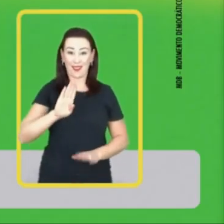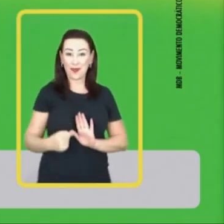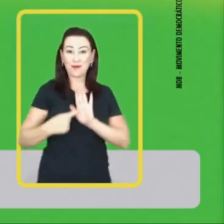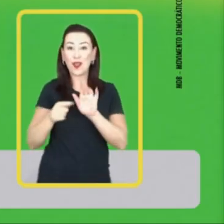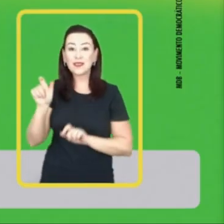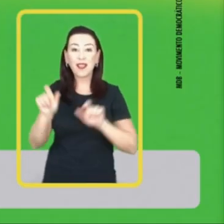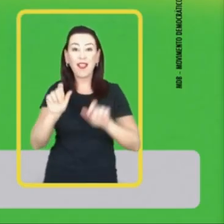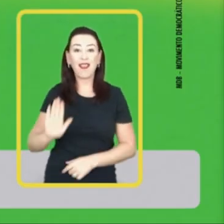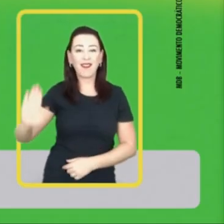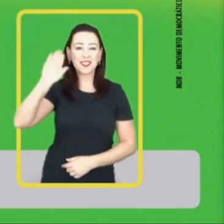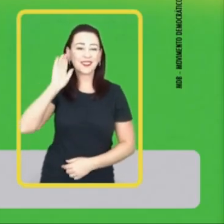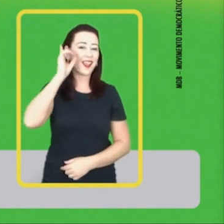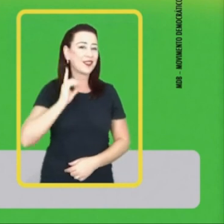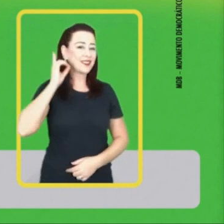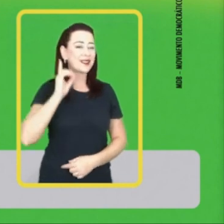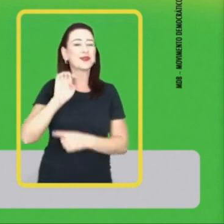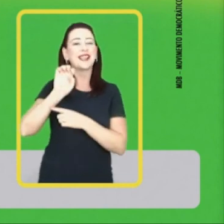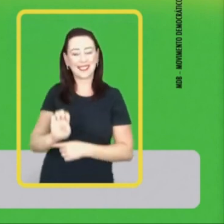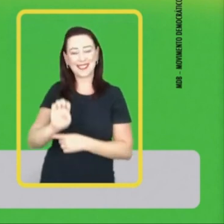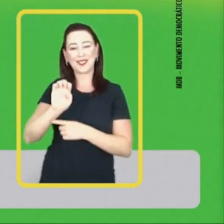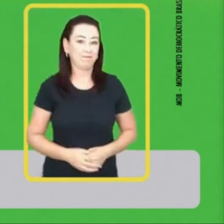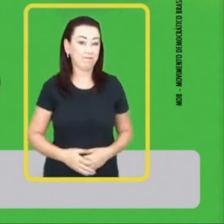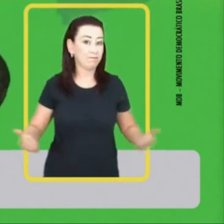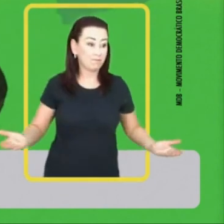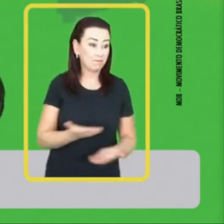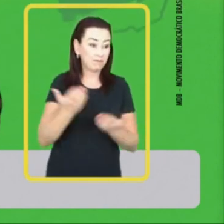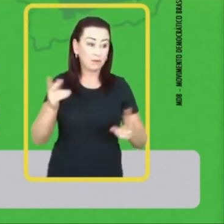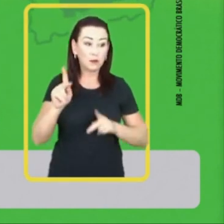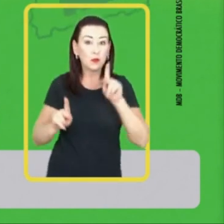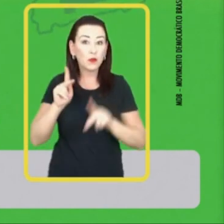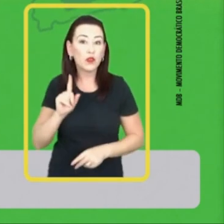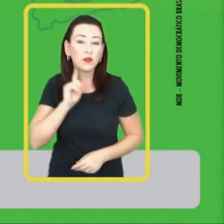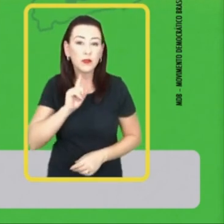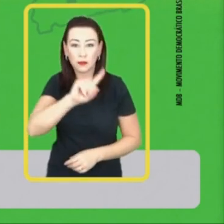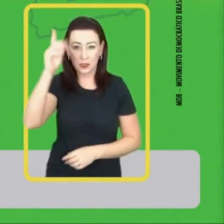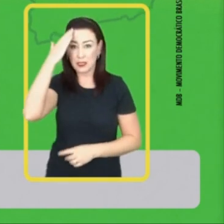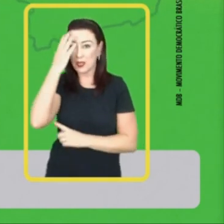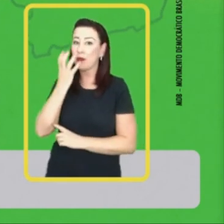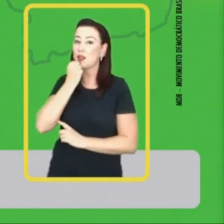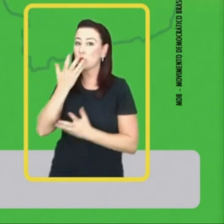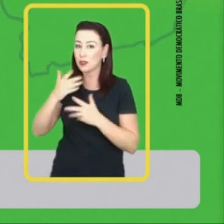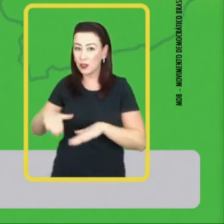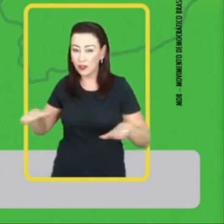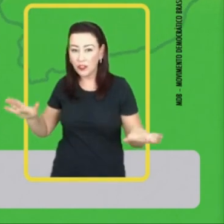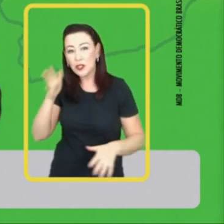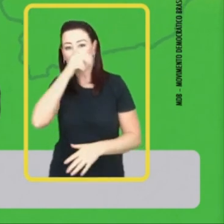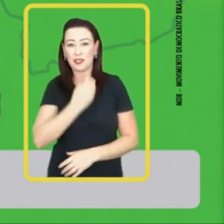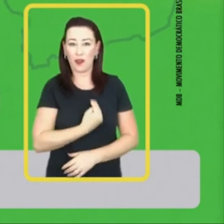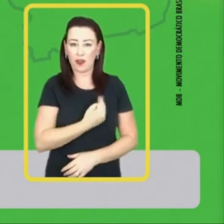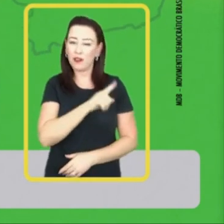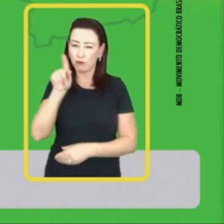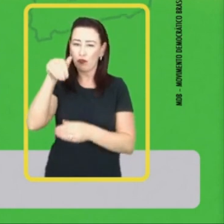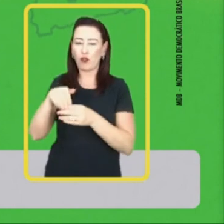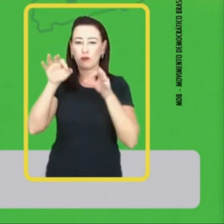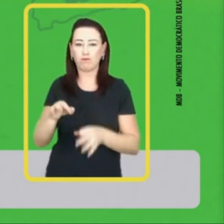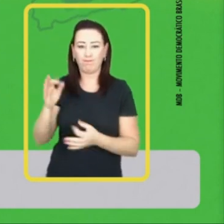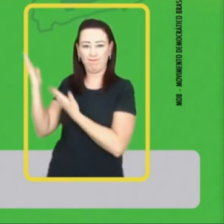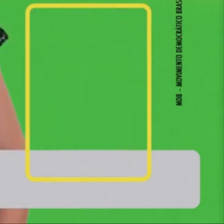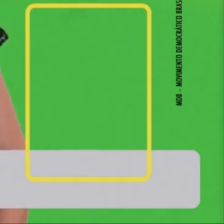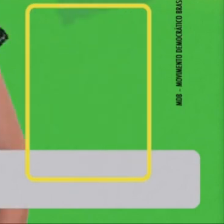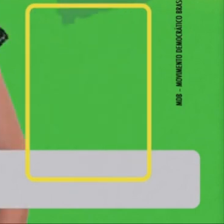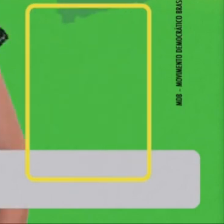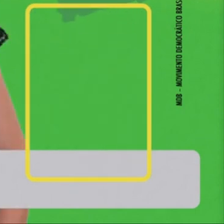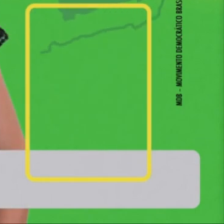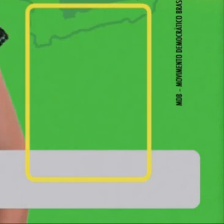apresenta os seus candidatos a deputado estadual. Mineiros, a adoção infantil salva a vida. Sou Alessandra Ribeiro, 1551. Faça justiça com seu